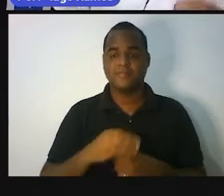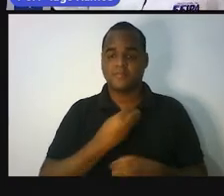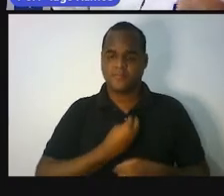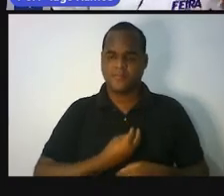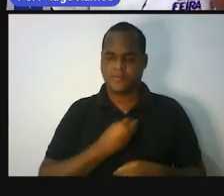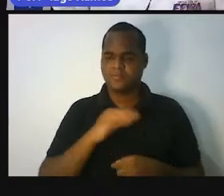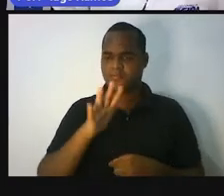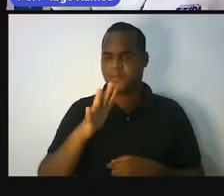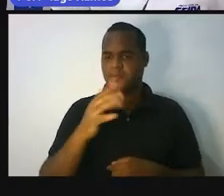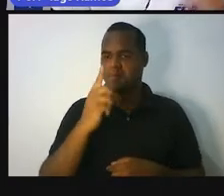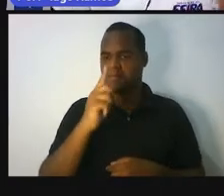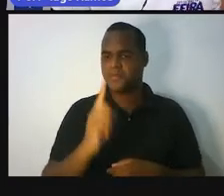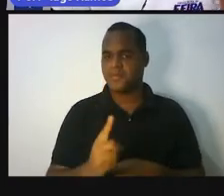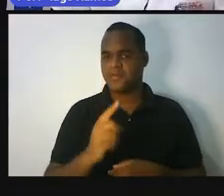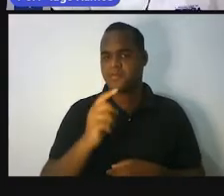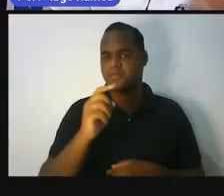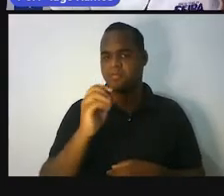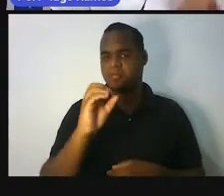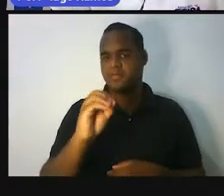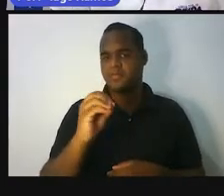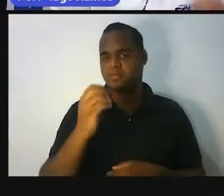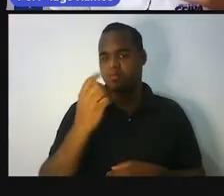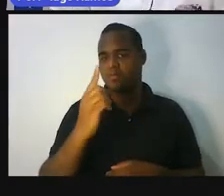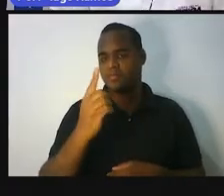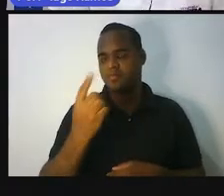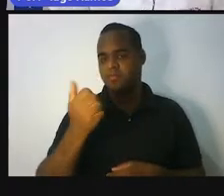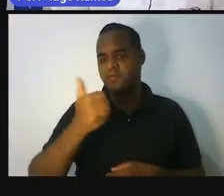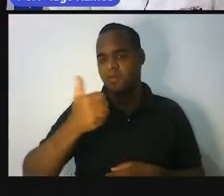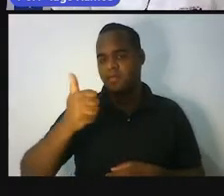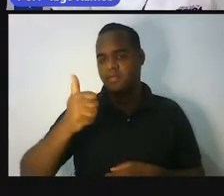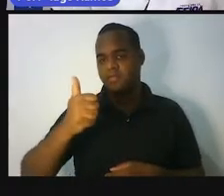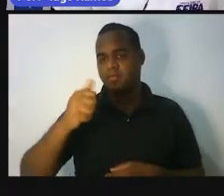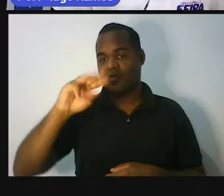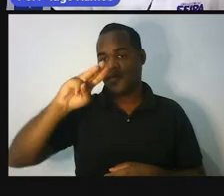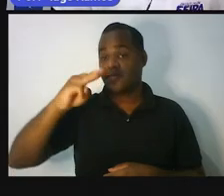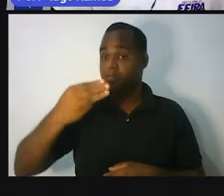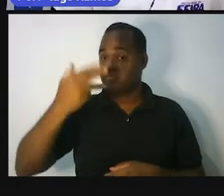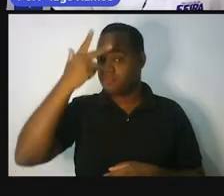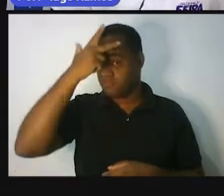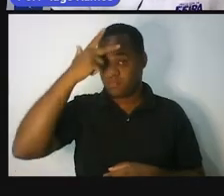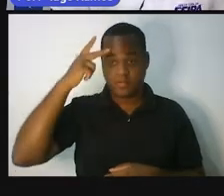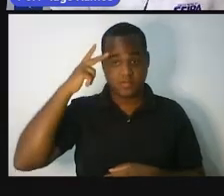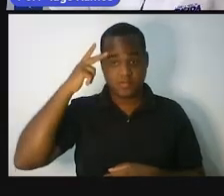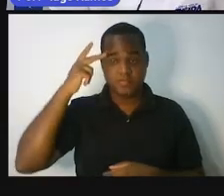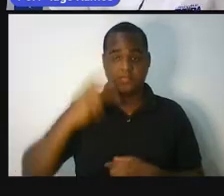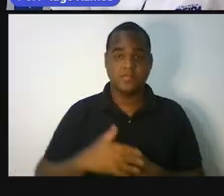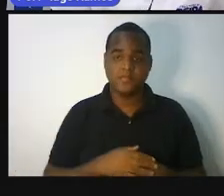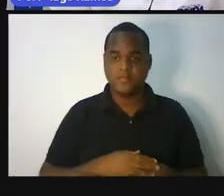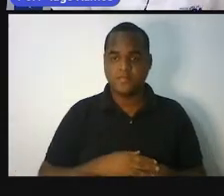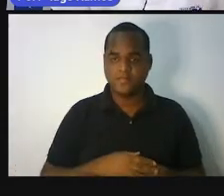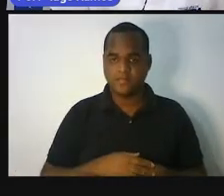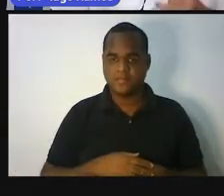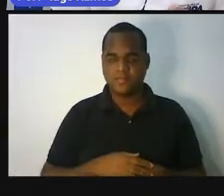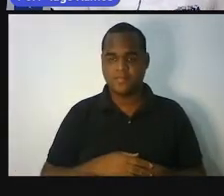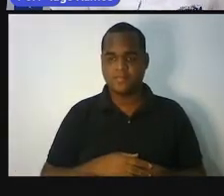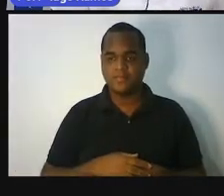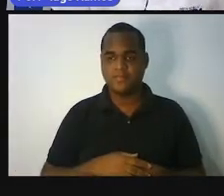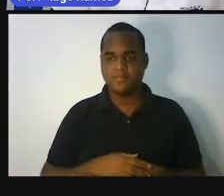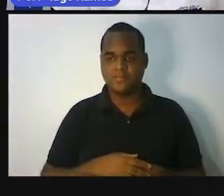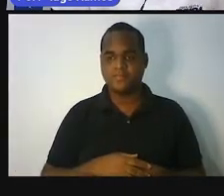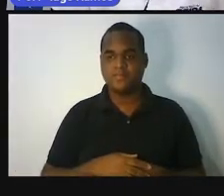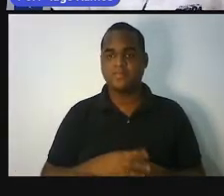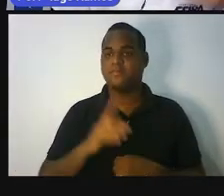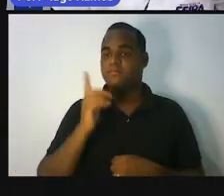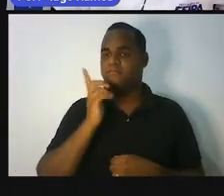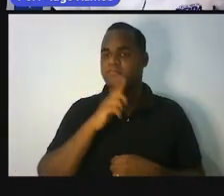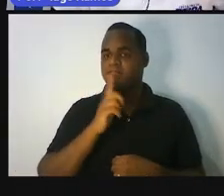1.111 milhões de pessoas. Será que você consegue imaginar quanto